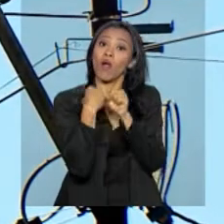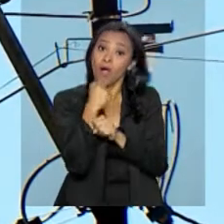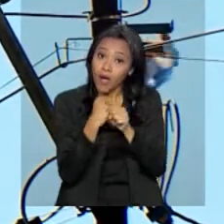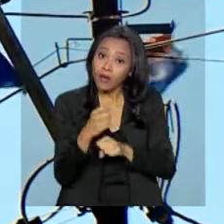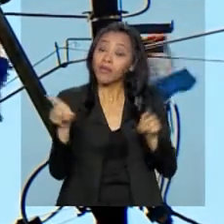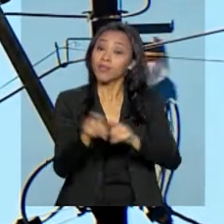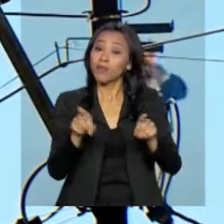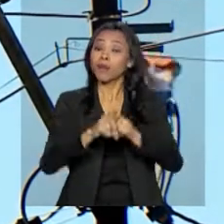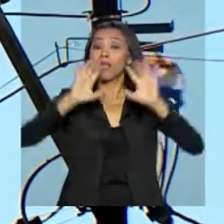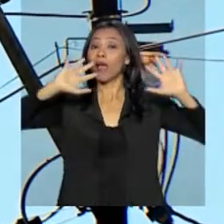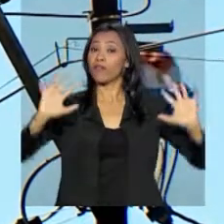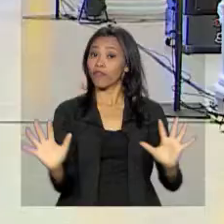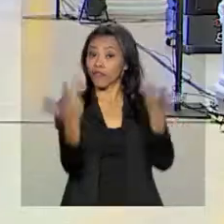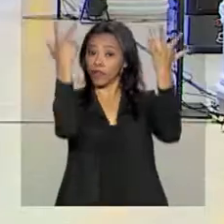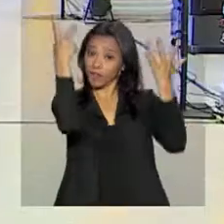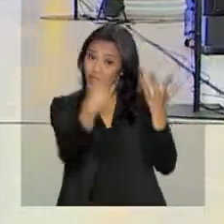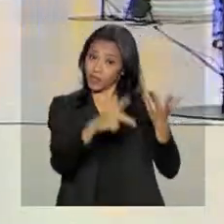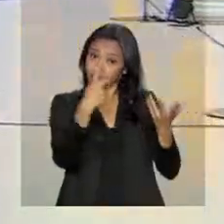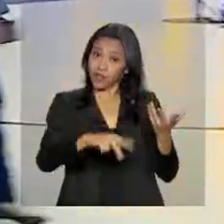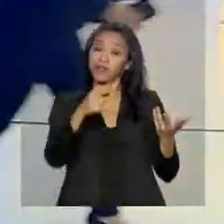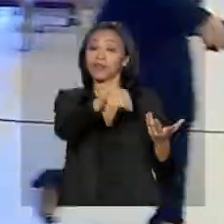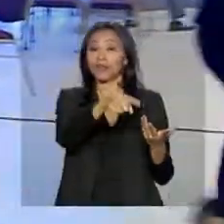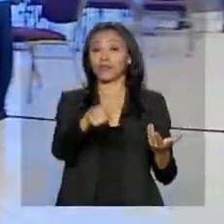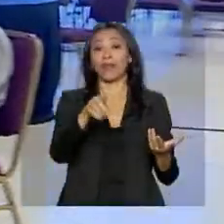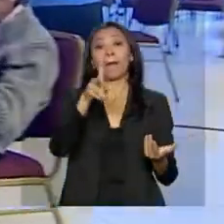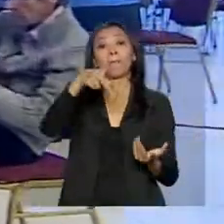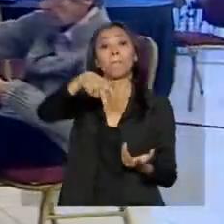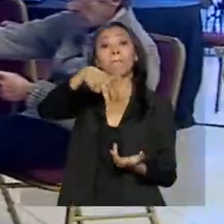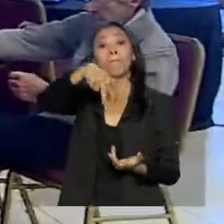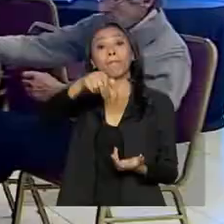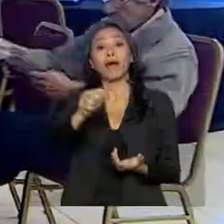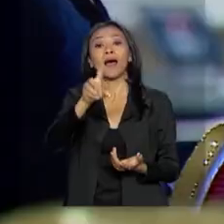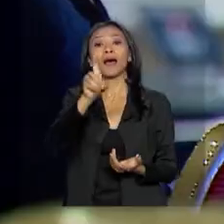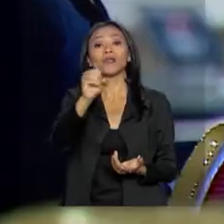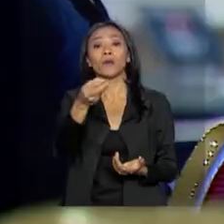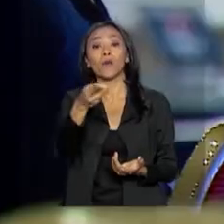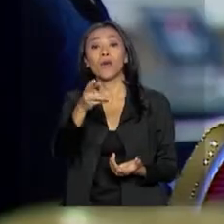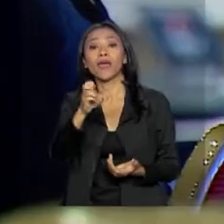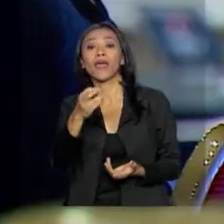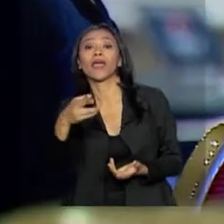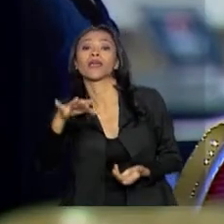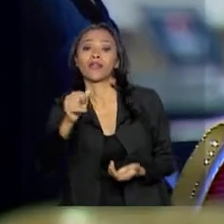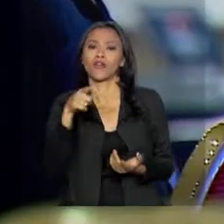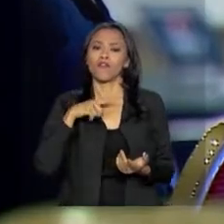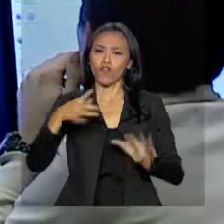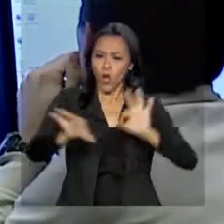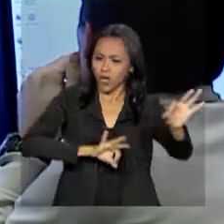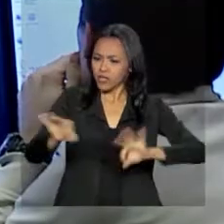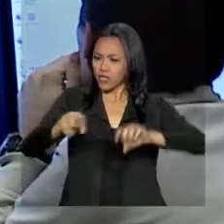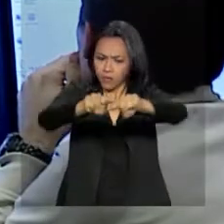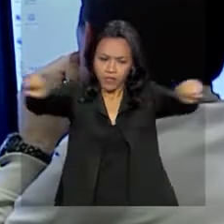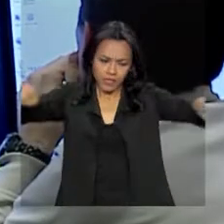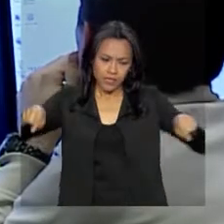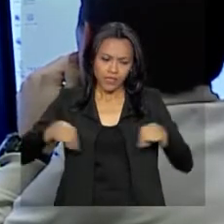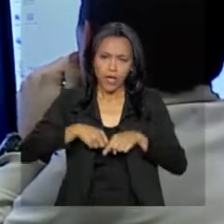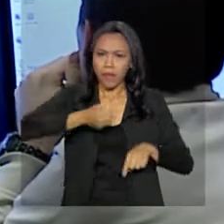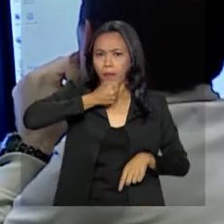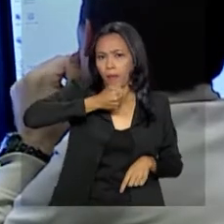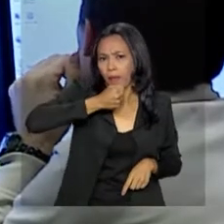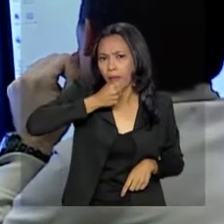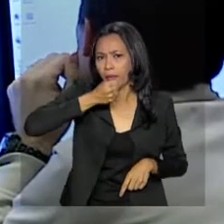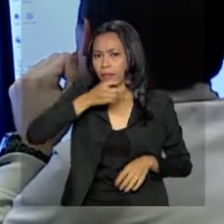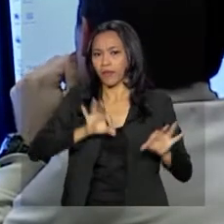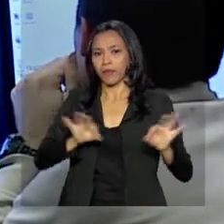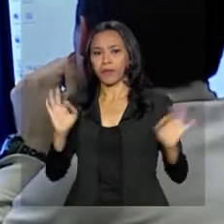padroeira Nossa Senhora de Assunção. Uma sala de imprensa foi montada para atender os 100 jornalistas estrangeiros e 800 da imprensa